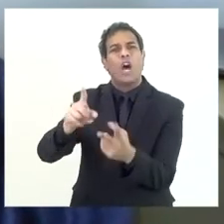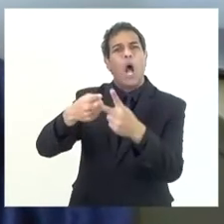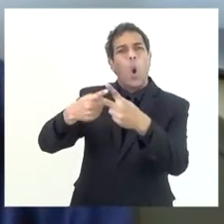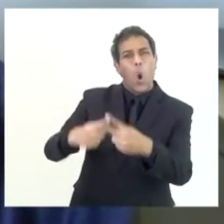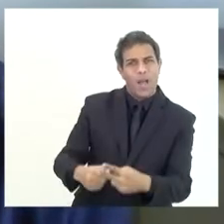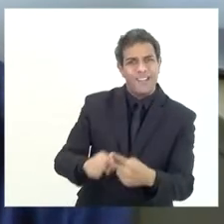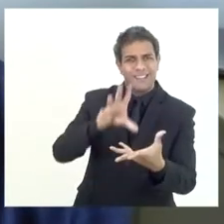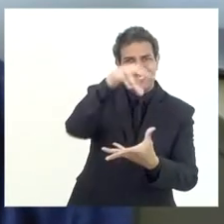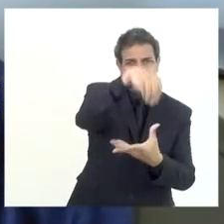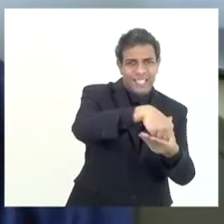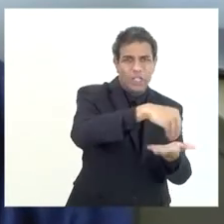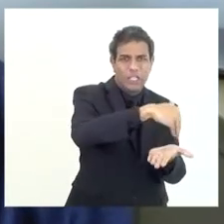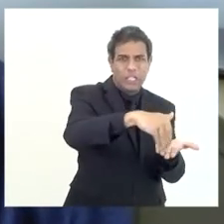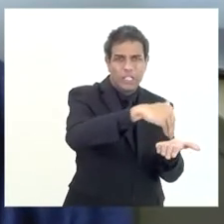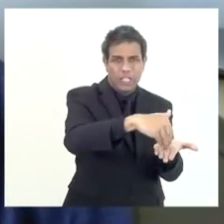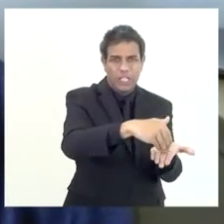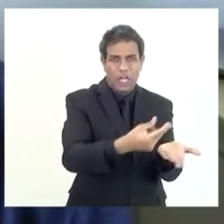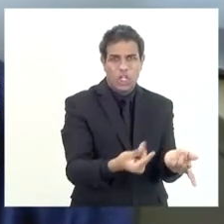doutor?